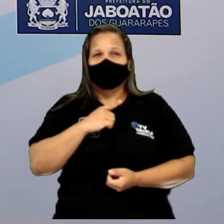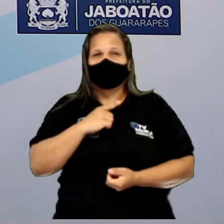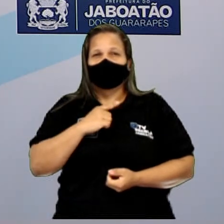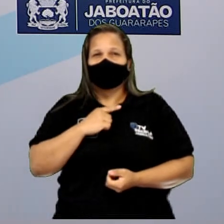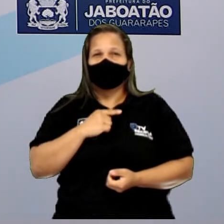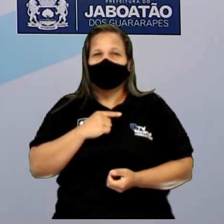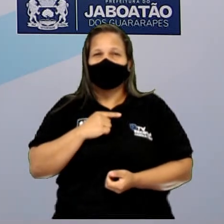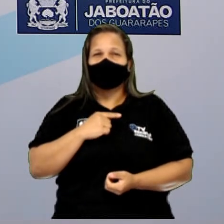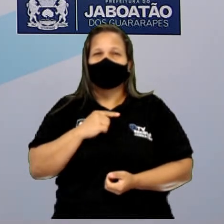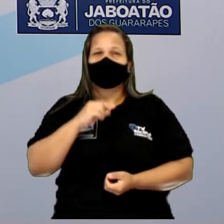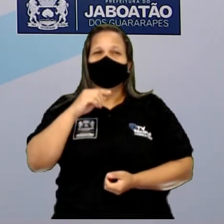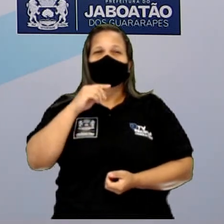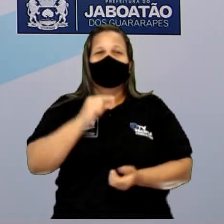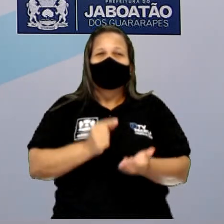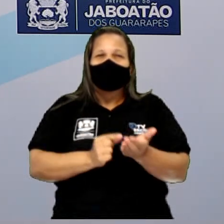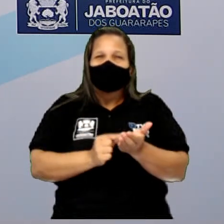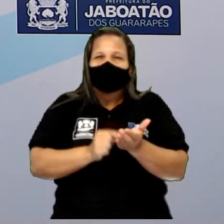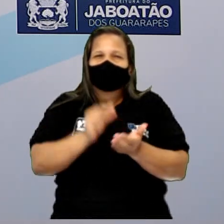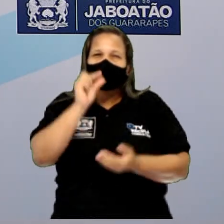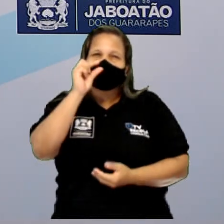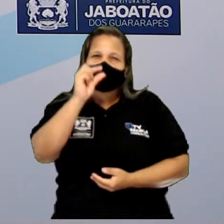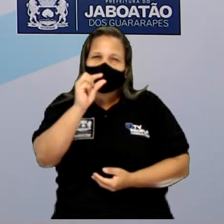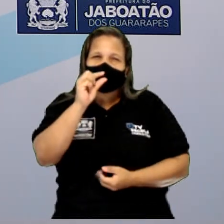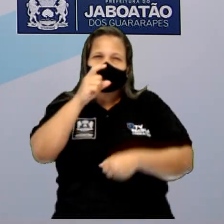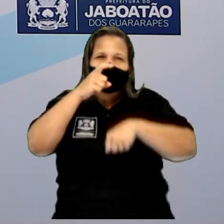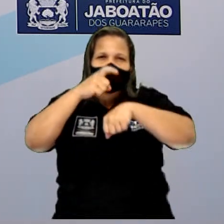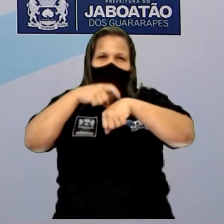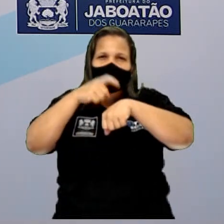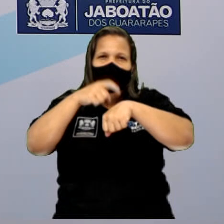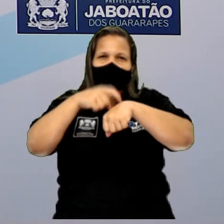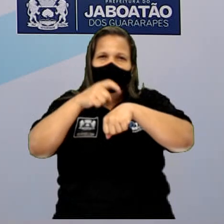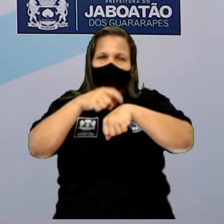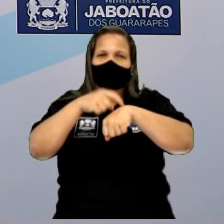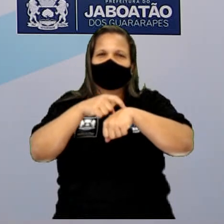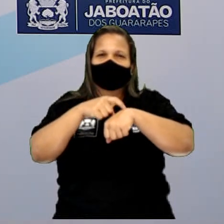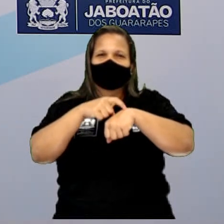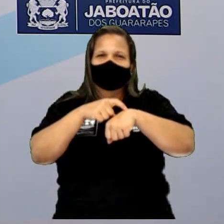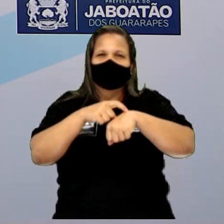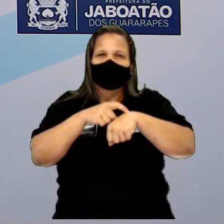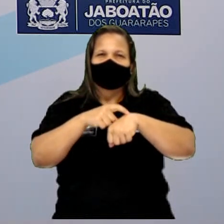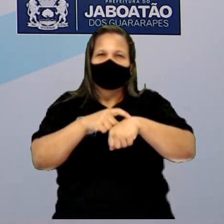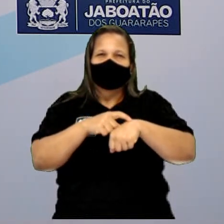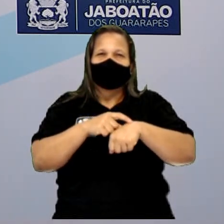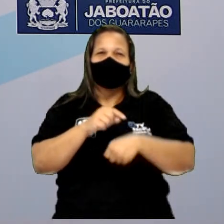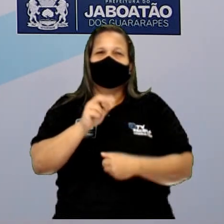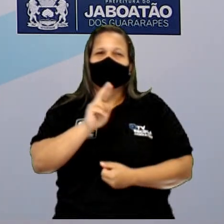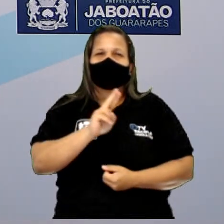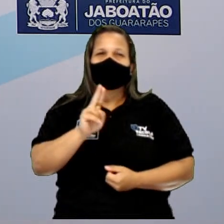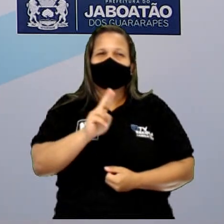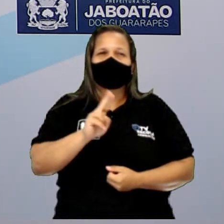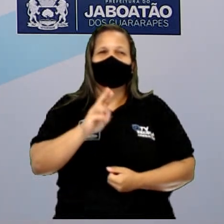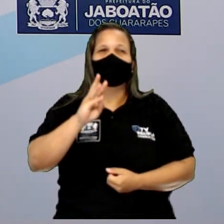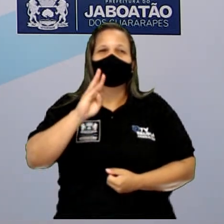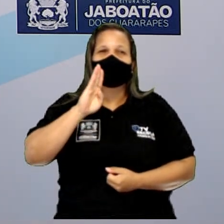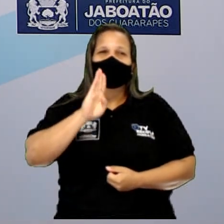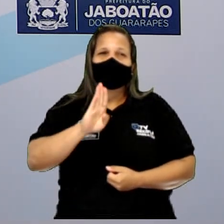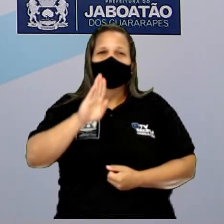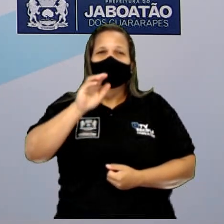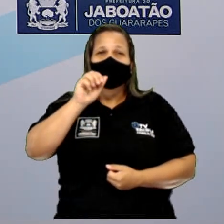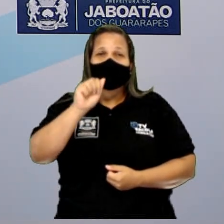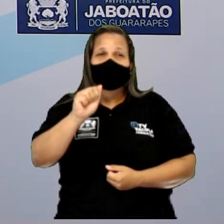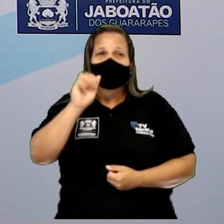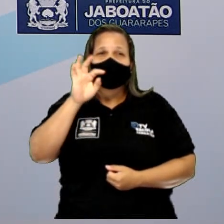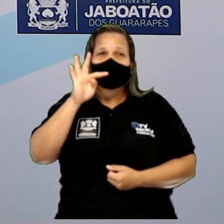seja tão usada, né? Que são as pilhas de relógio de pulso. São chamadas de baterias de lítio, ou simplesmente